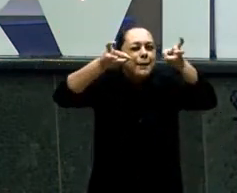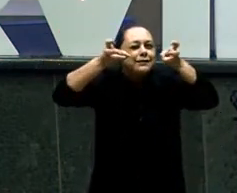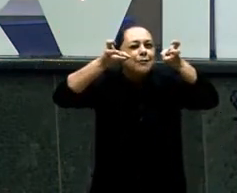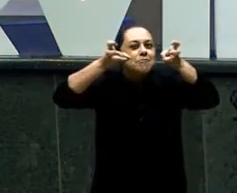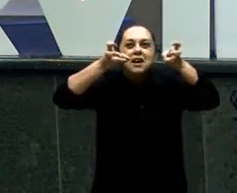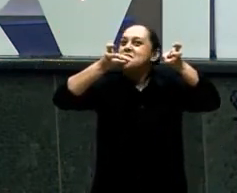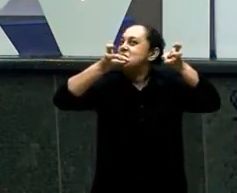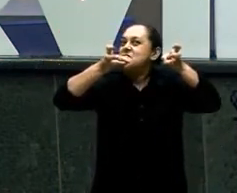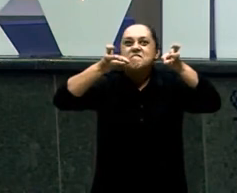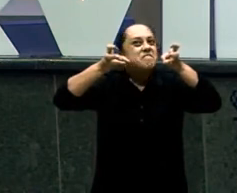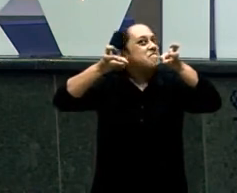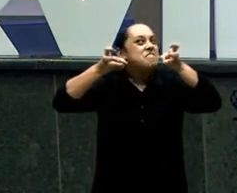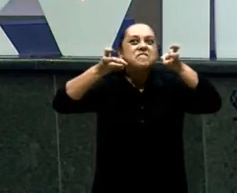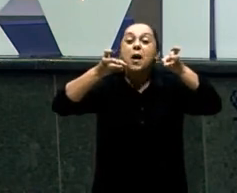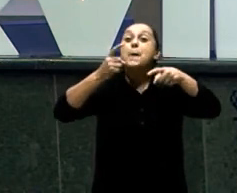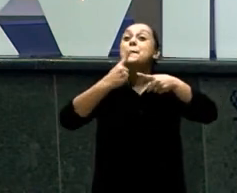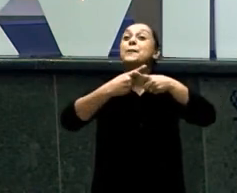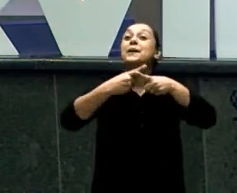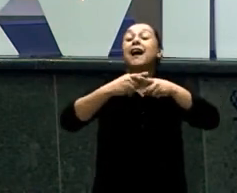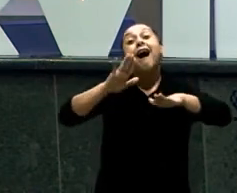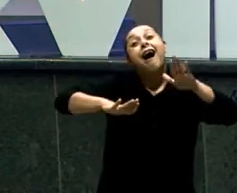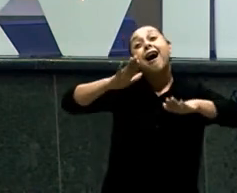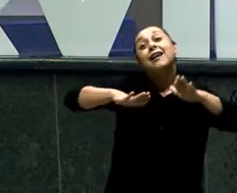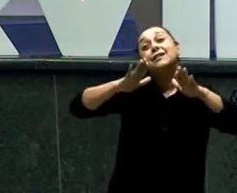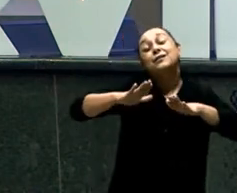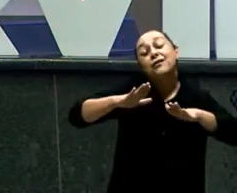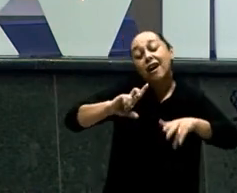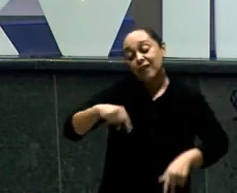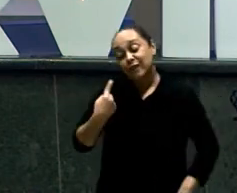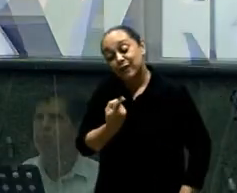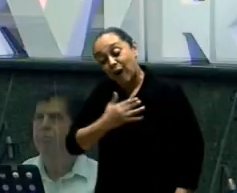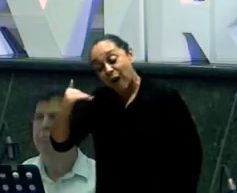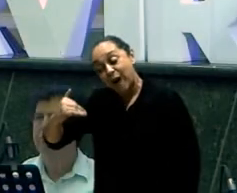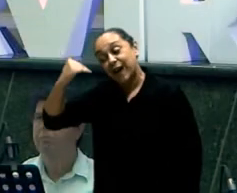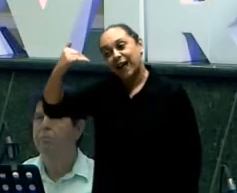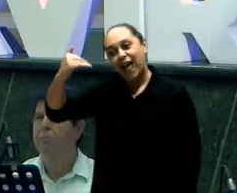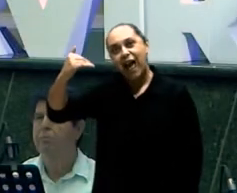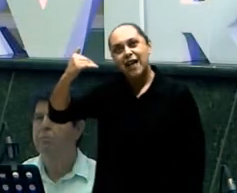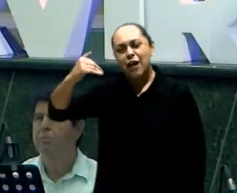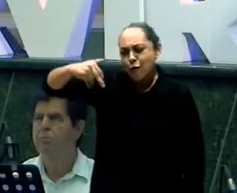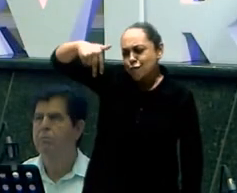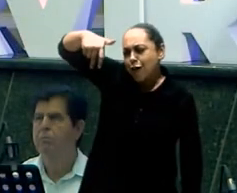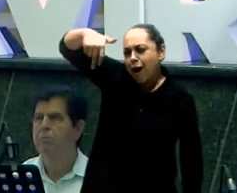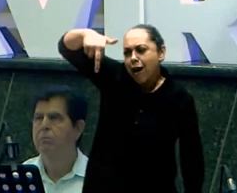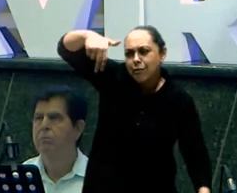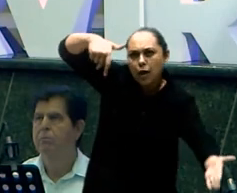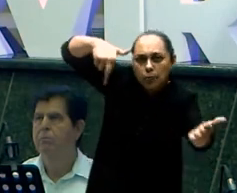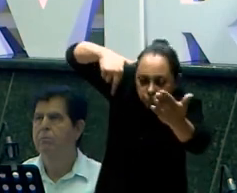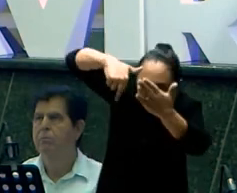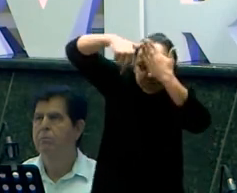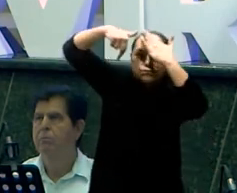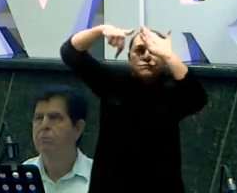desconfortos Porque de vez em quando Eu avanço Um pouco o espaço Que não é meu Eu tropeço Em quem não era Para tropeçar